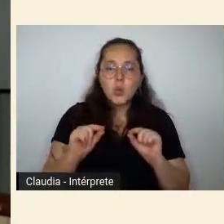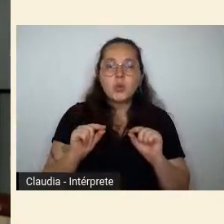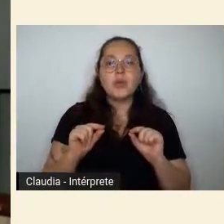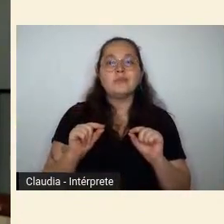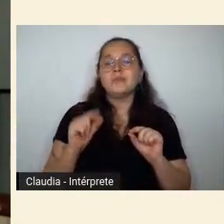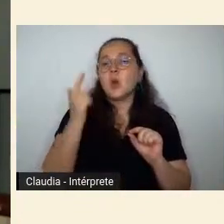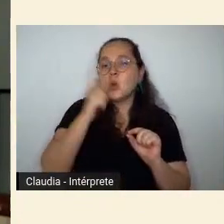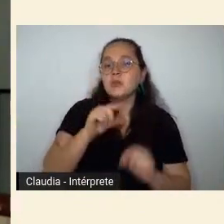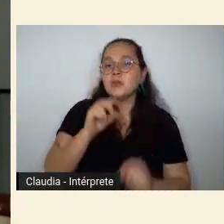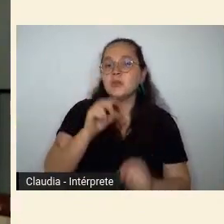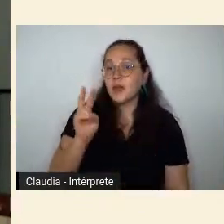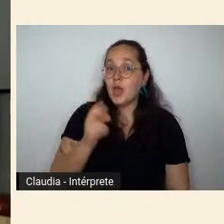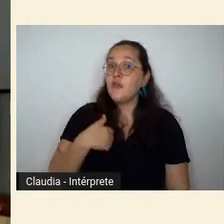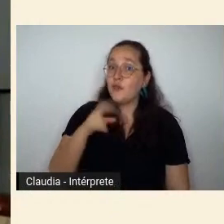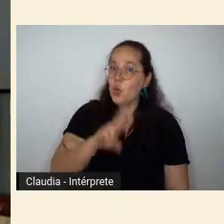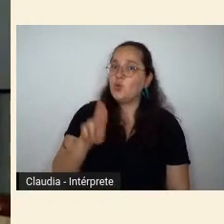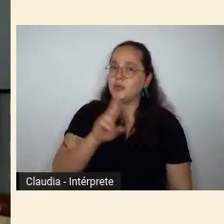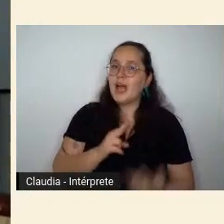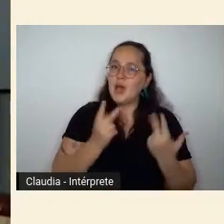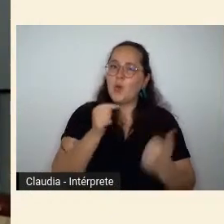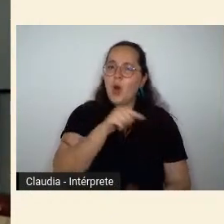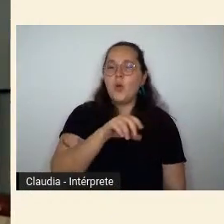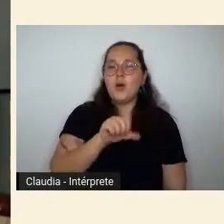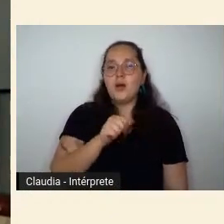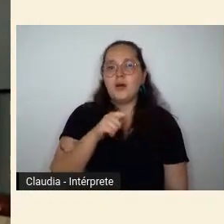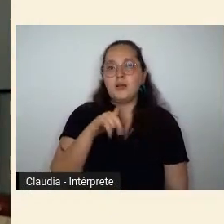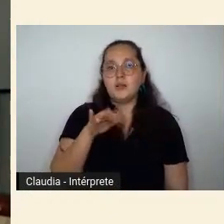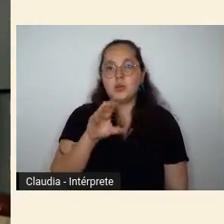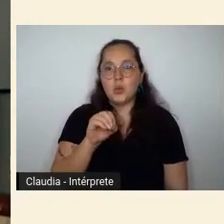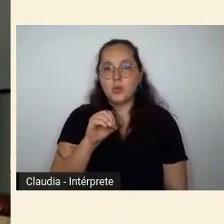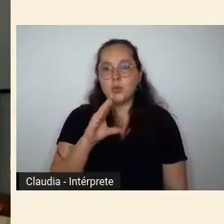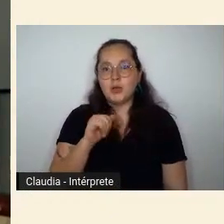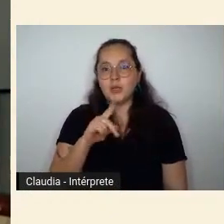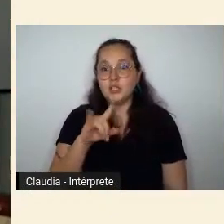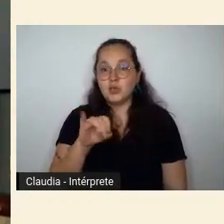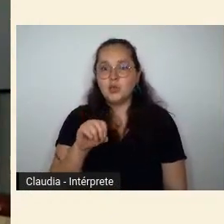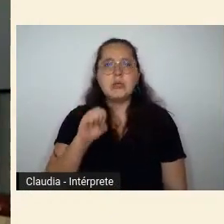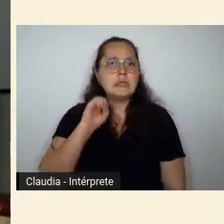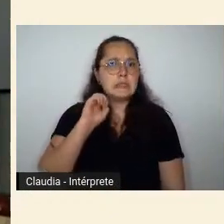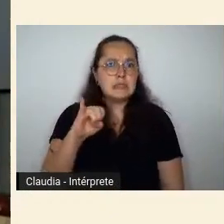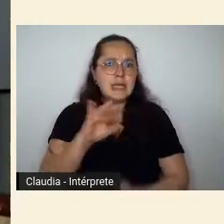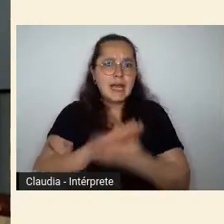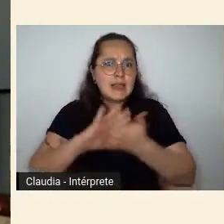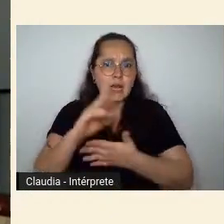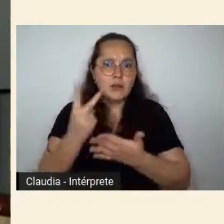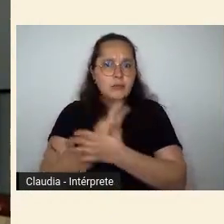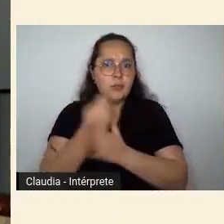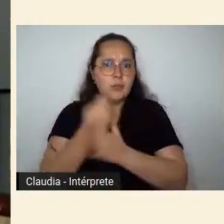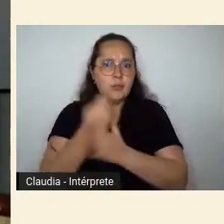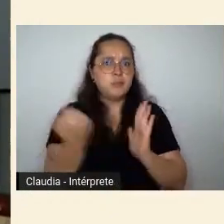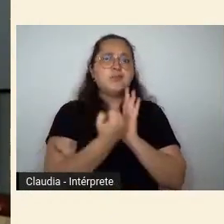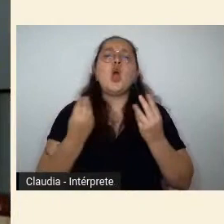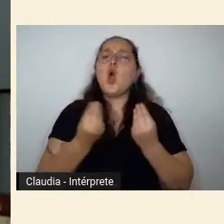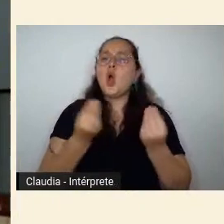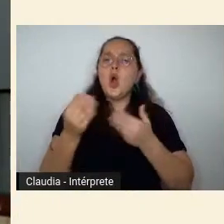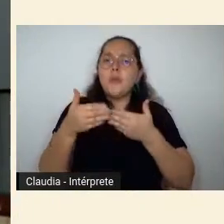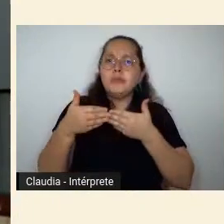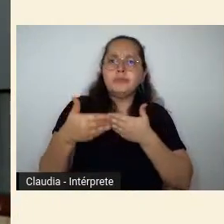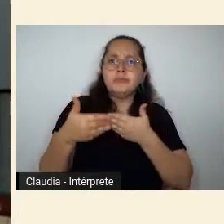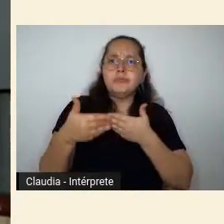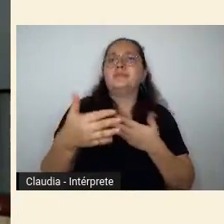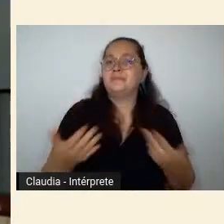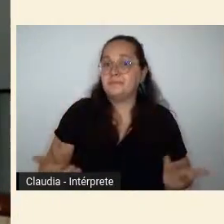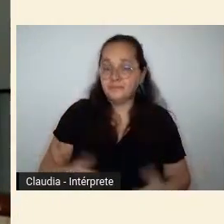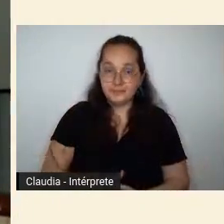o vou usar os termos do Antônio Cândido sem o evento catalisador da semana como esses modernismos todos espalhados pelo Brasil